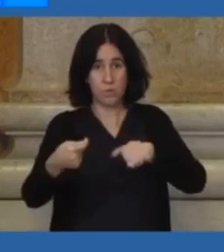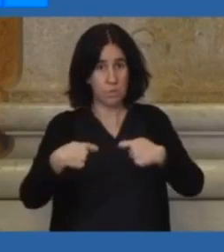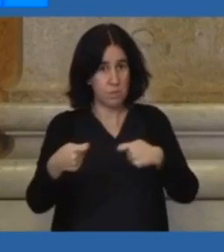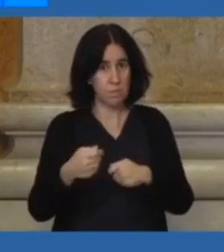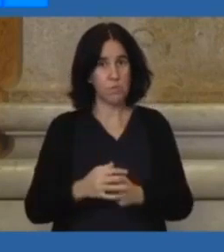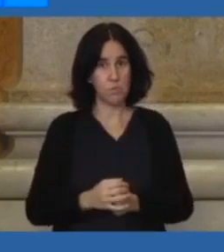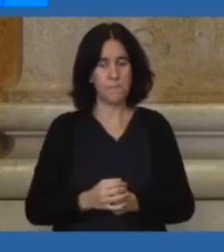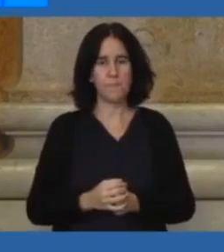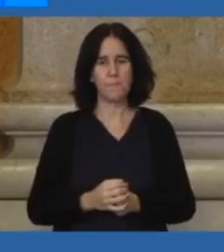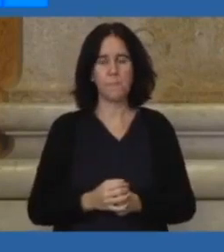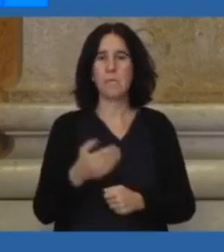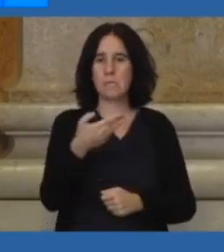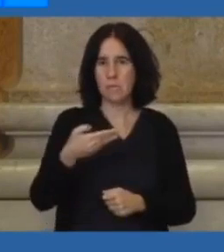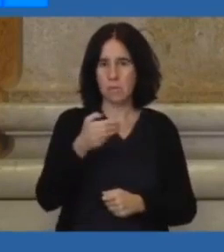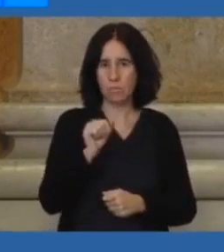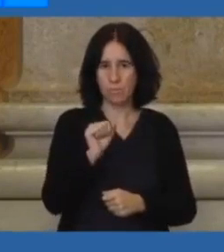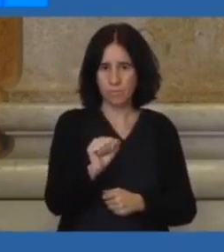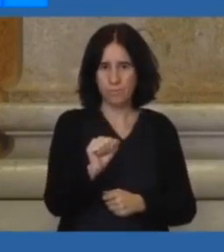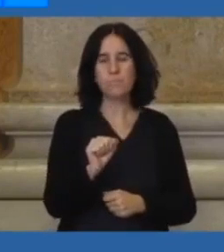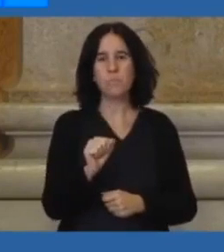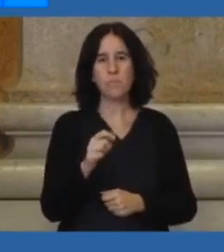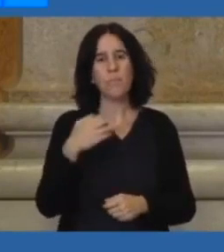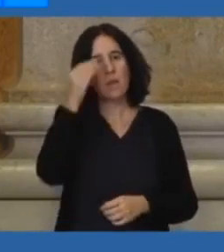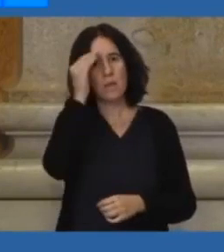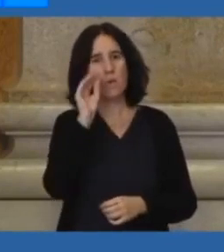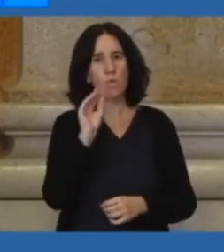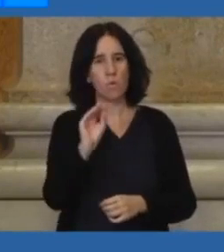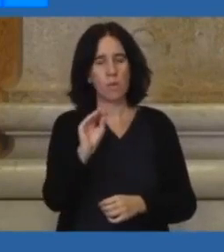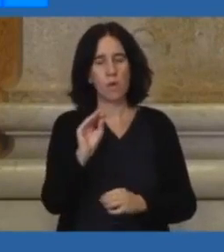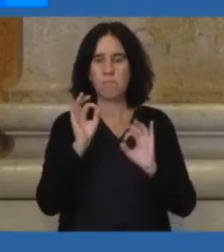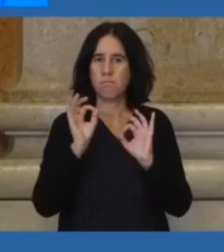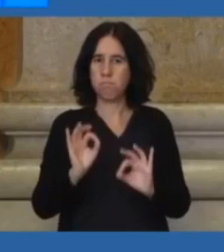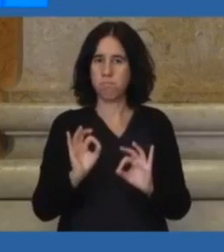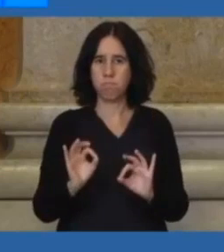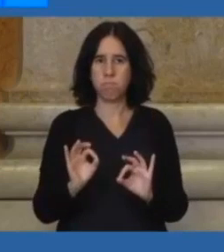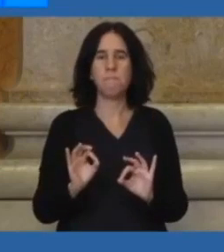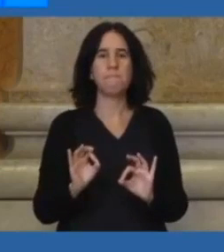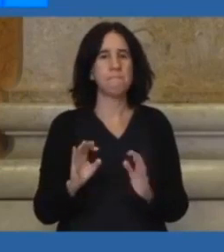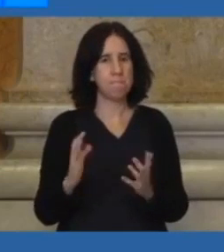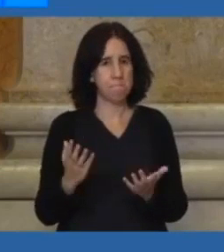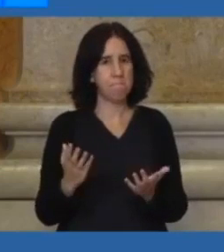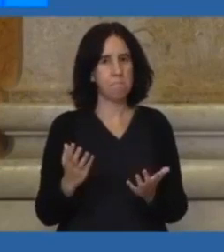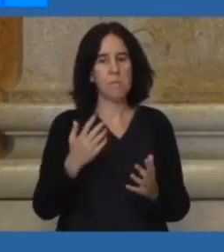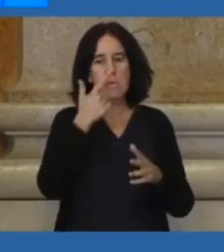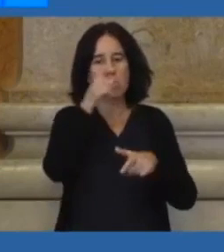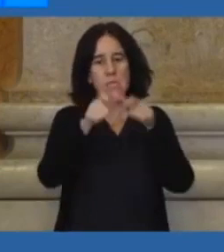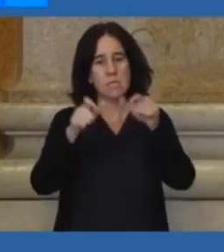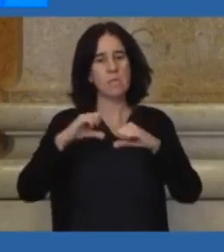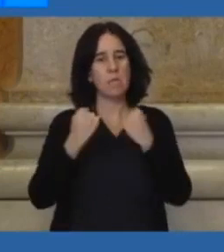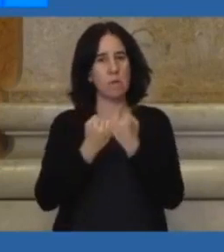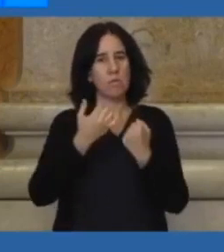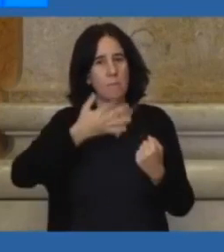Sétimo, recomendar vivamente a todos os cidadãos